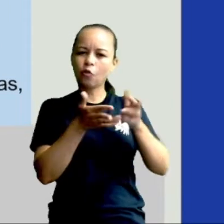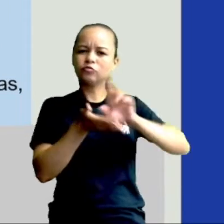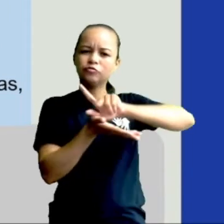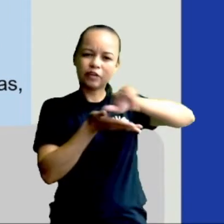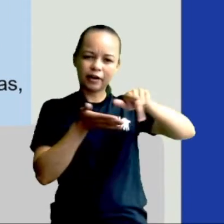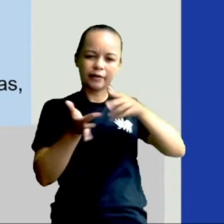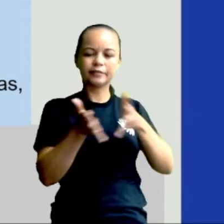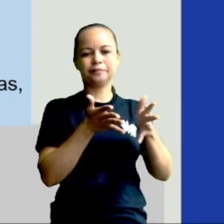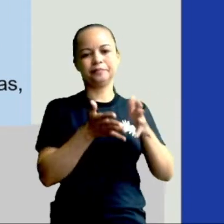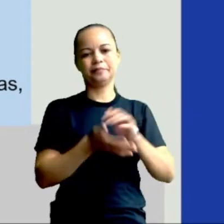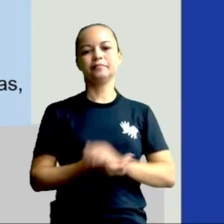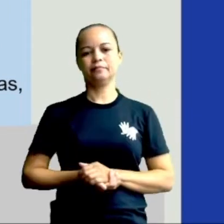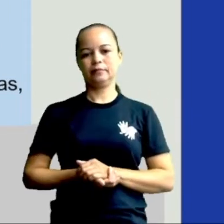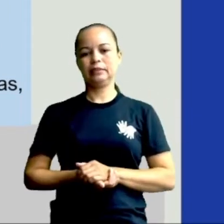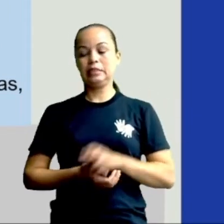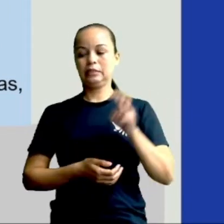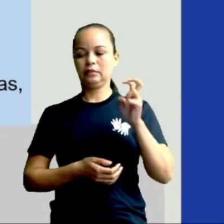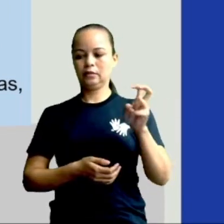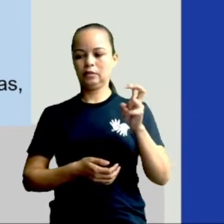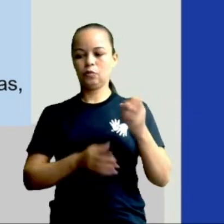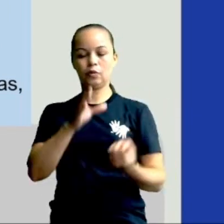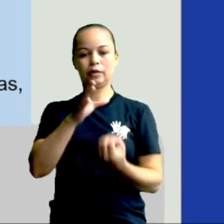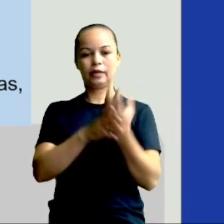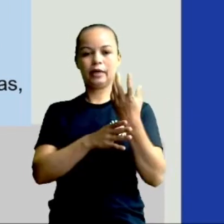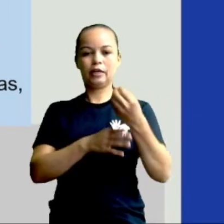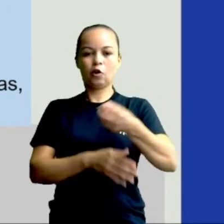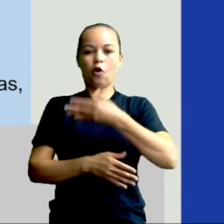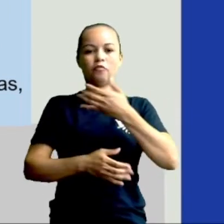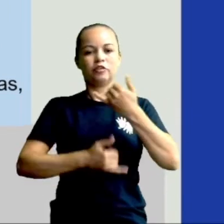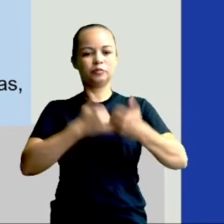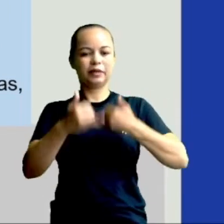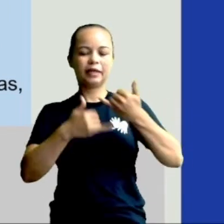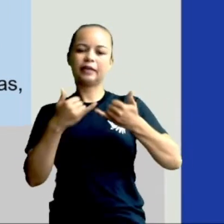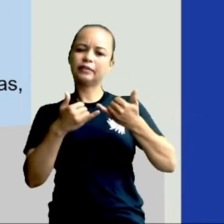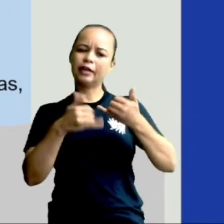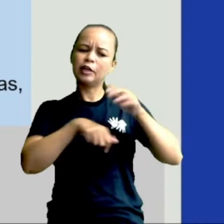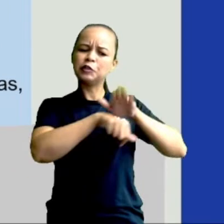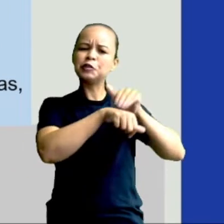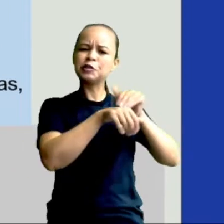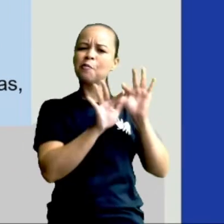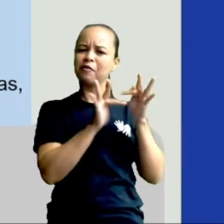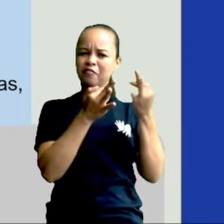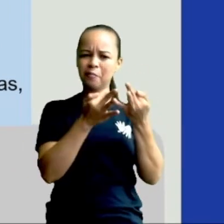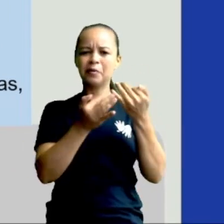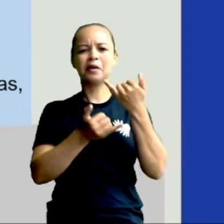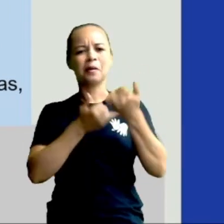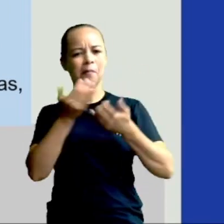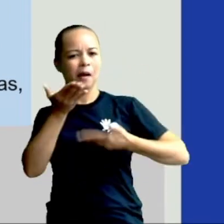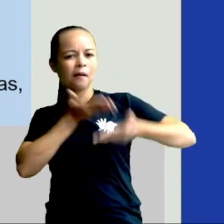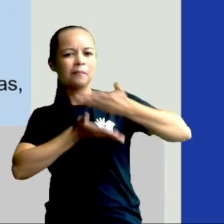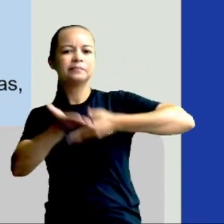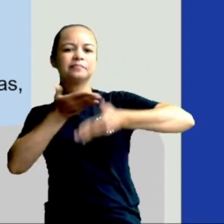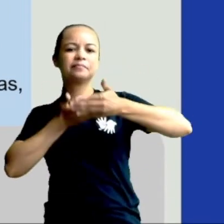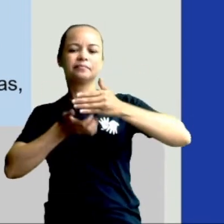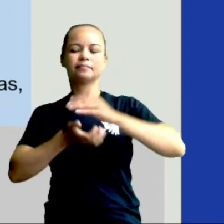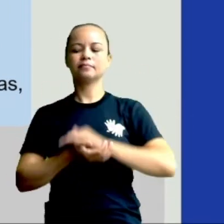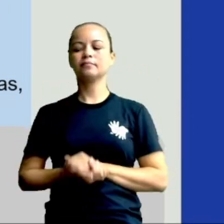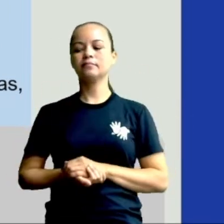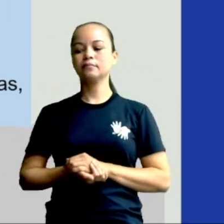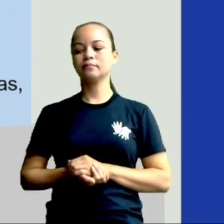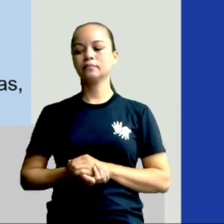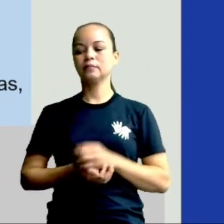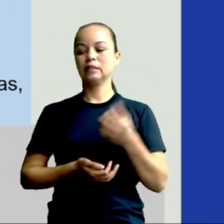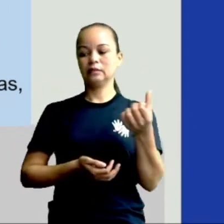5, crie novas brincadeiras ou brinquedos e chame sua família para participar. 6, separe um